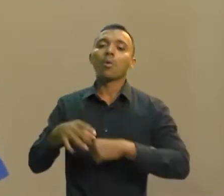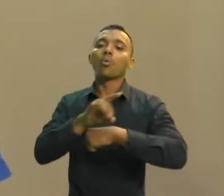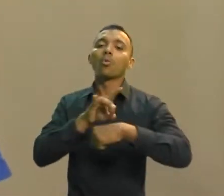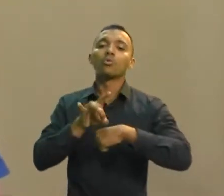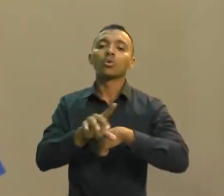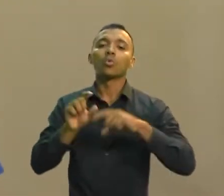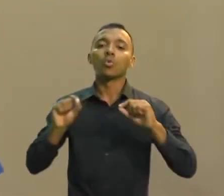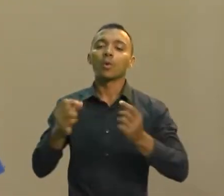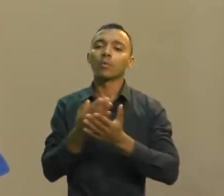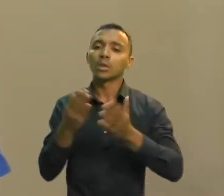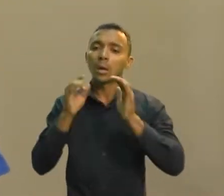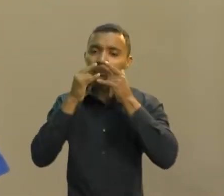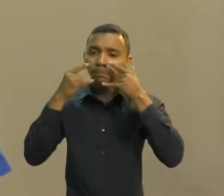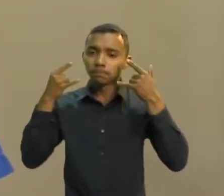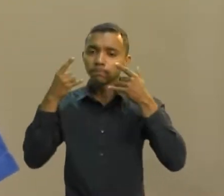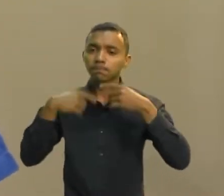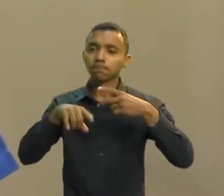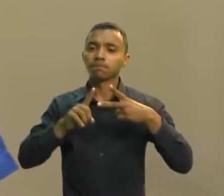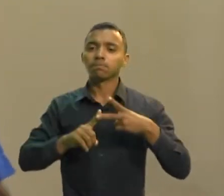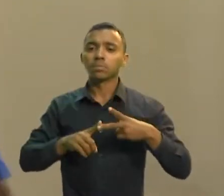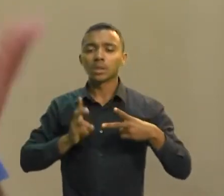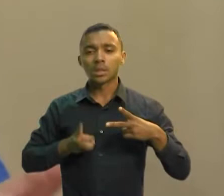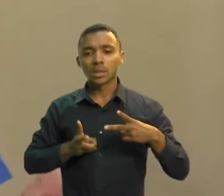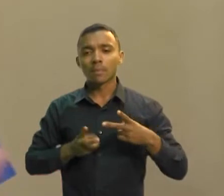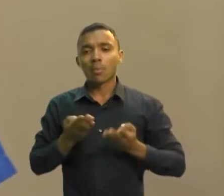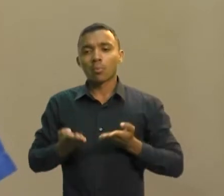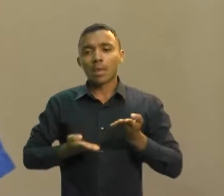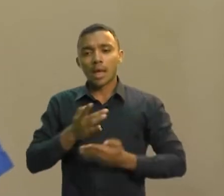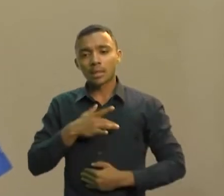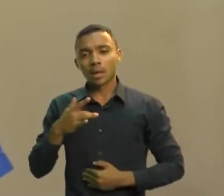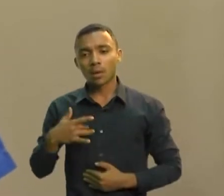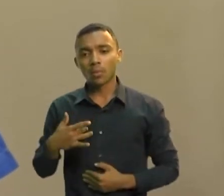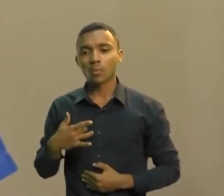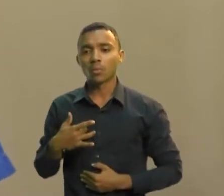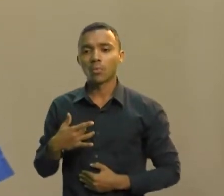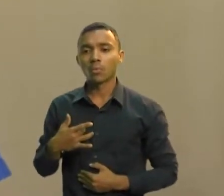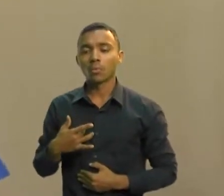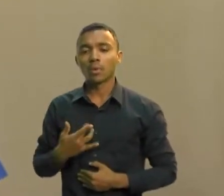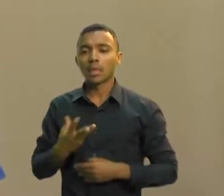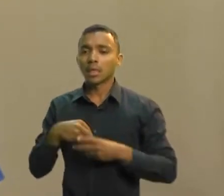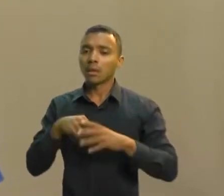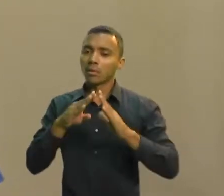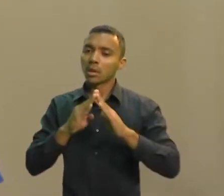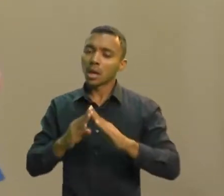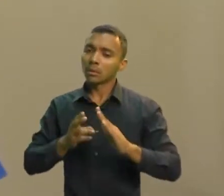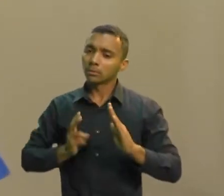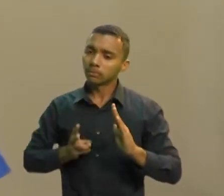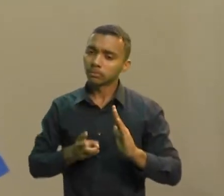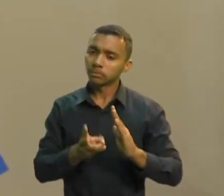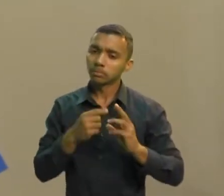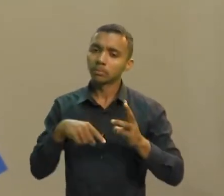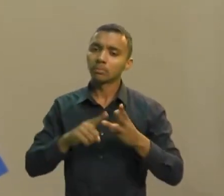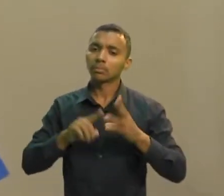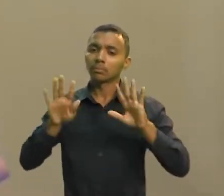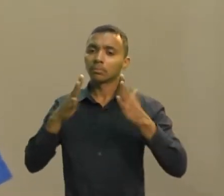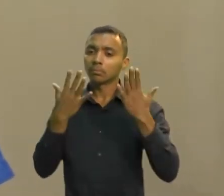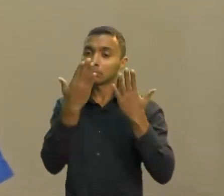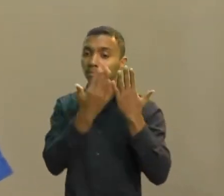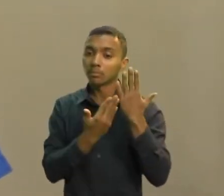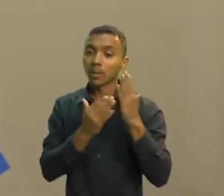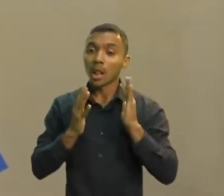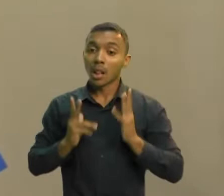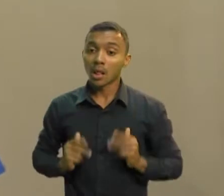mantenham, mantenham vocês seus cuidados, né? Eu me refiro a isolamento, a lavagem das mãos, uso de